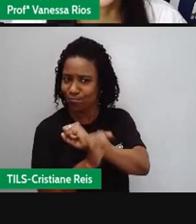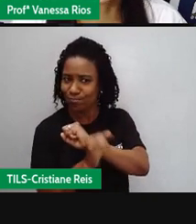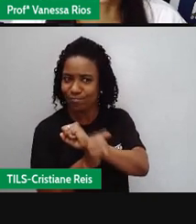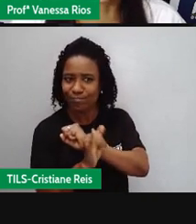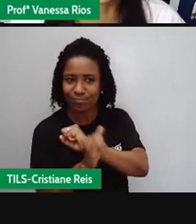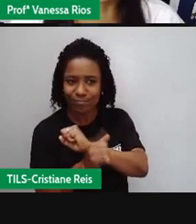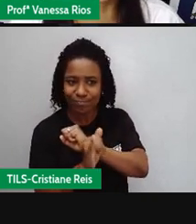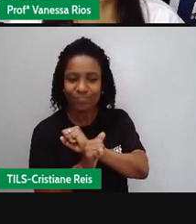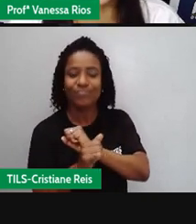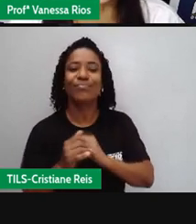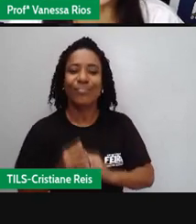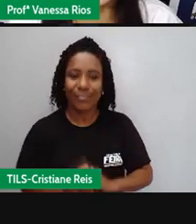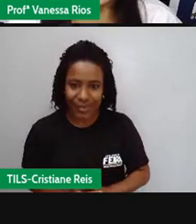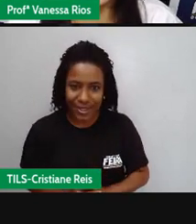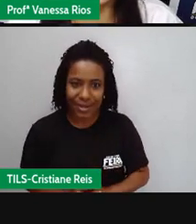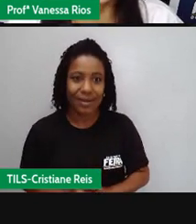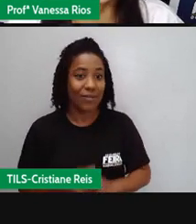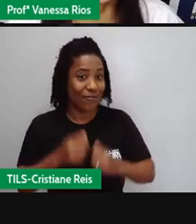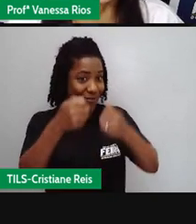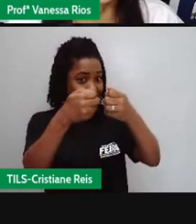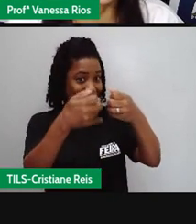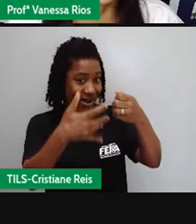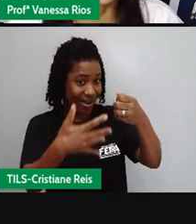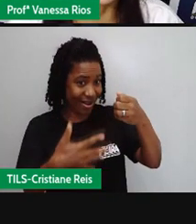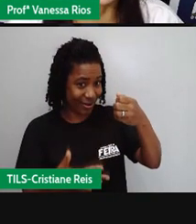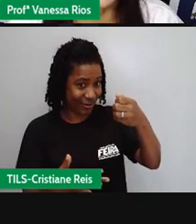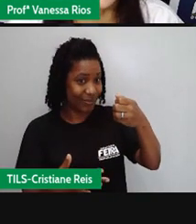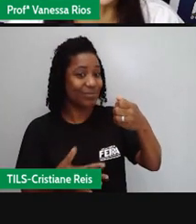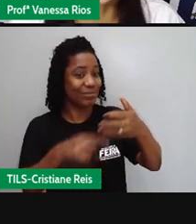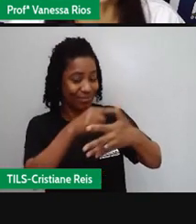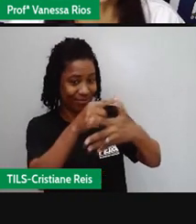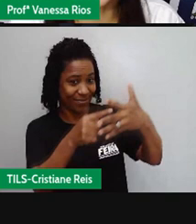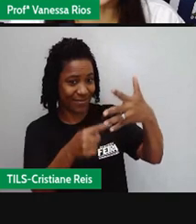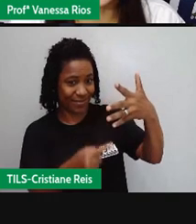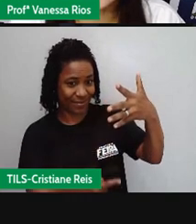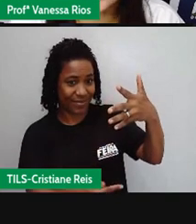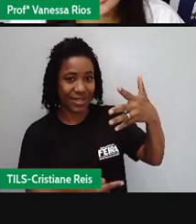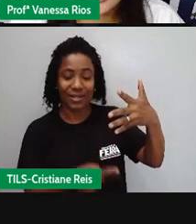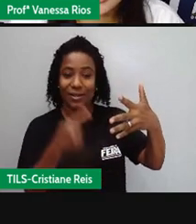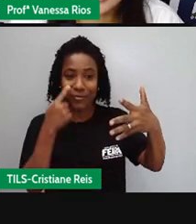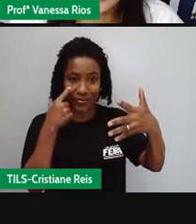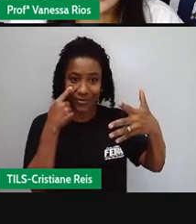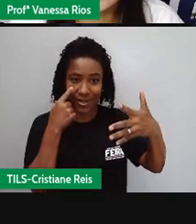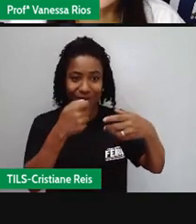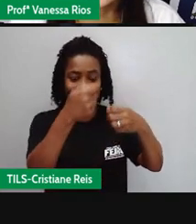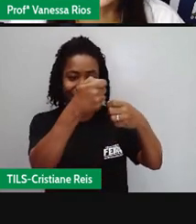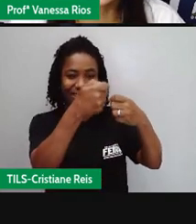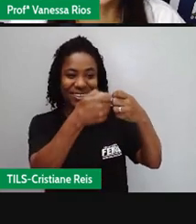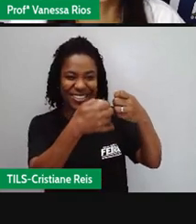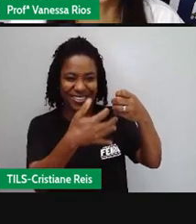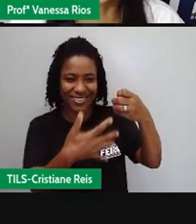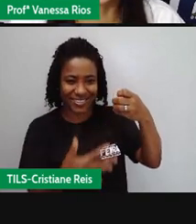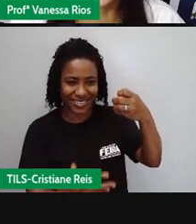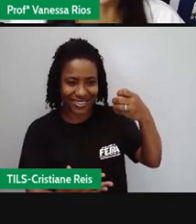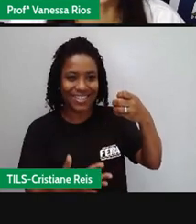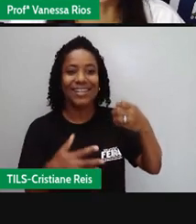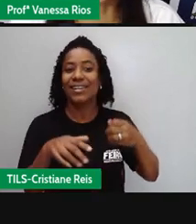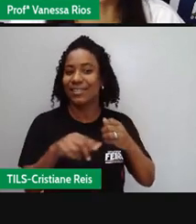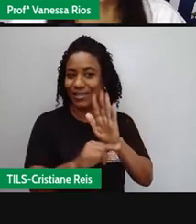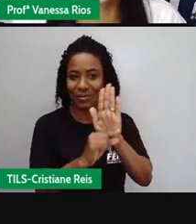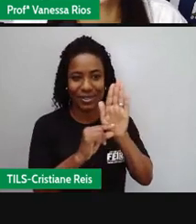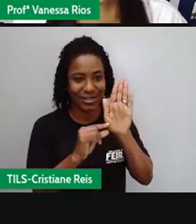podem ser citados. A Pró tem uma lista aqui, né, de escritores